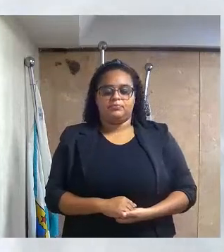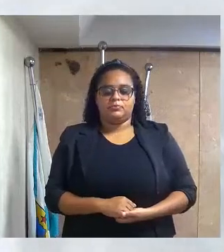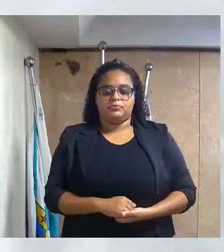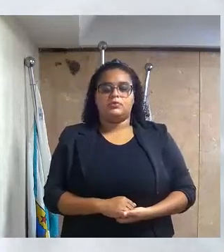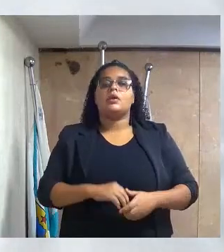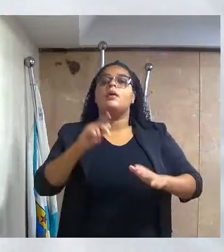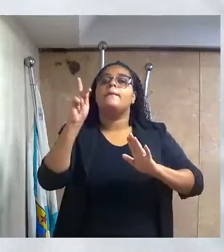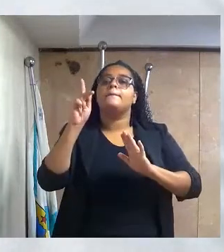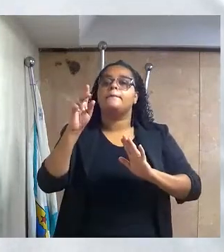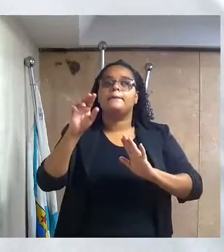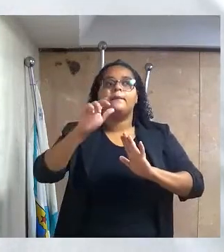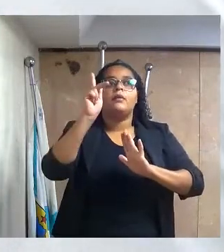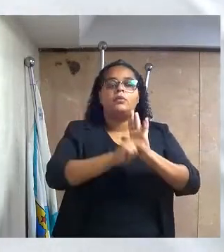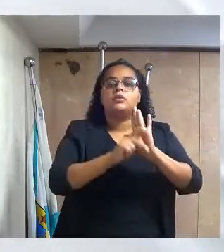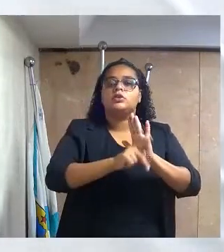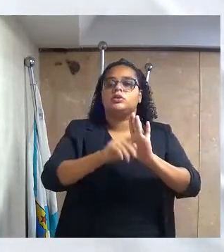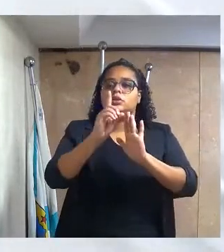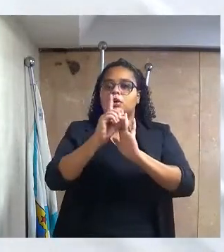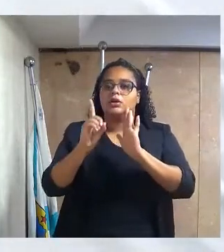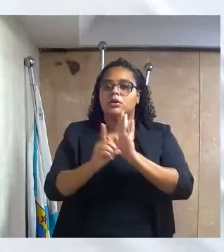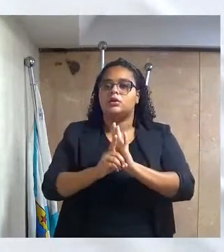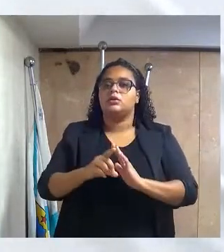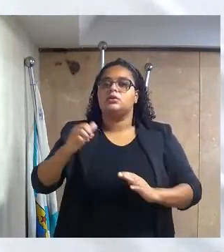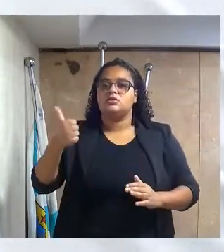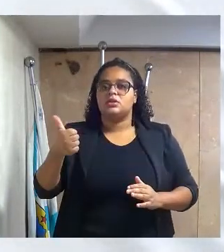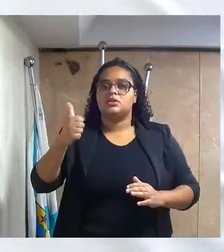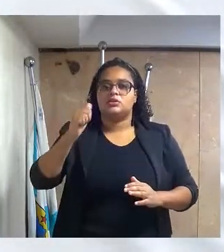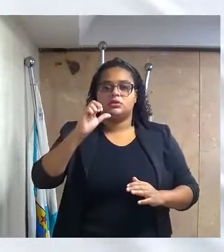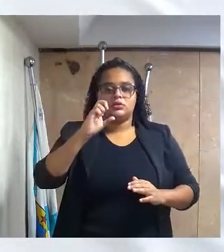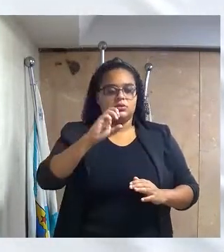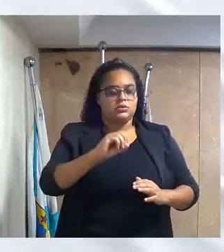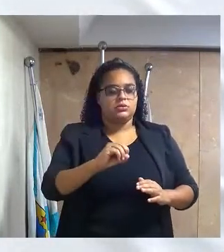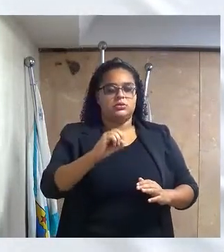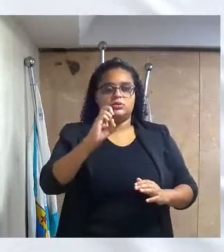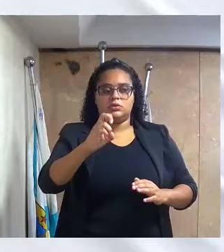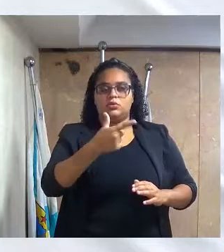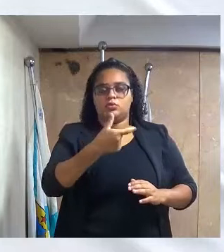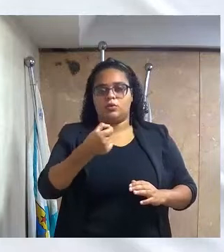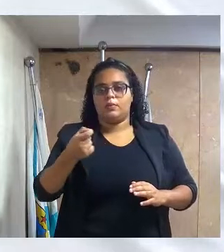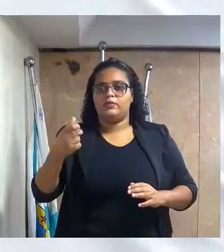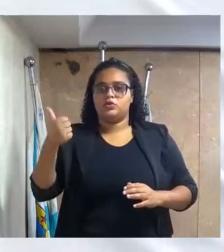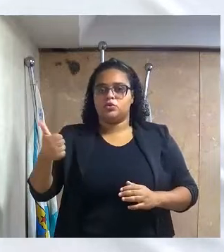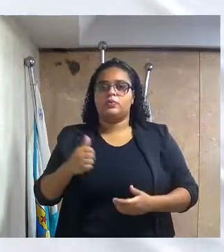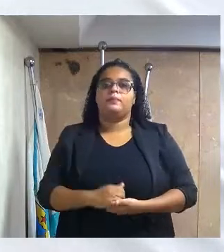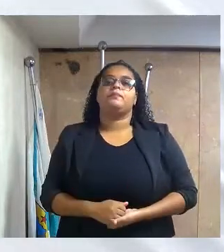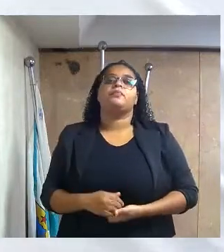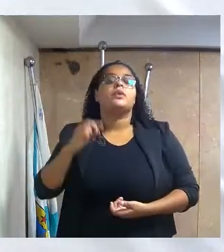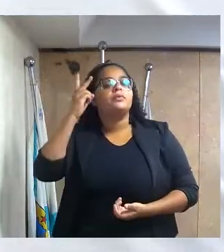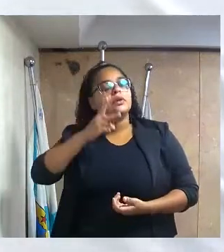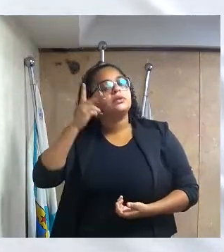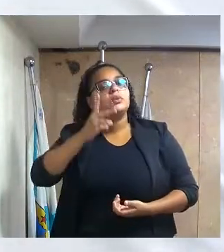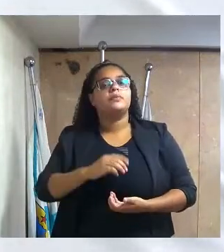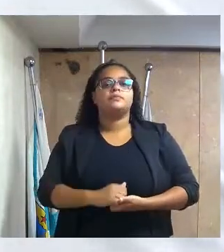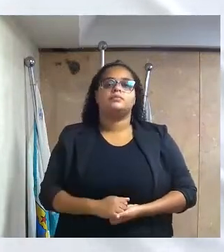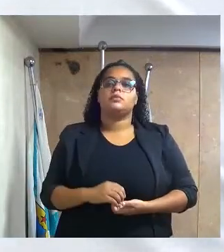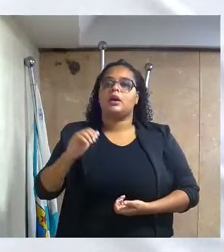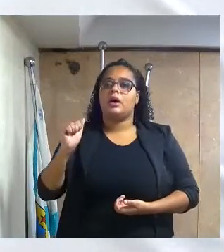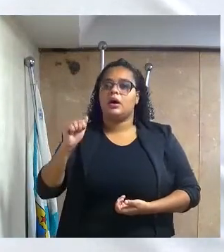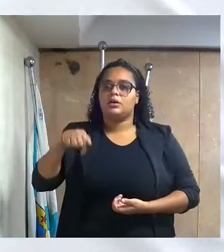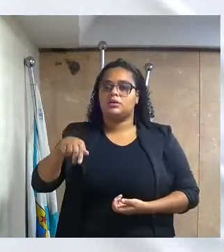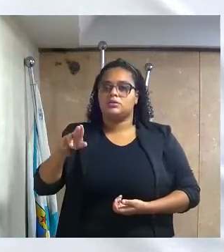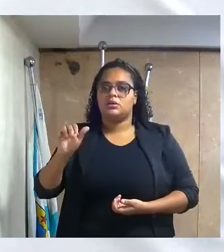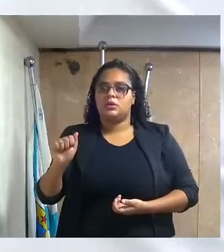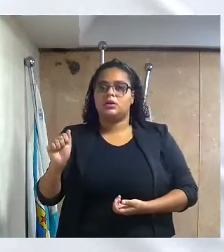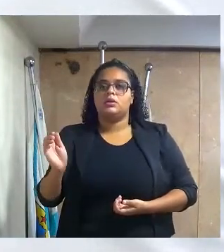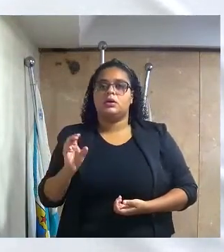Projeto de decreto legislativo 105-2021, do excelentíssimo senhor vereador Axelê Silva